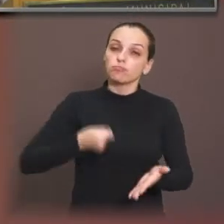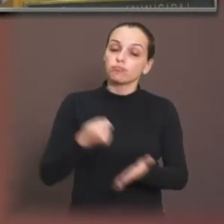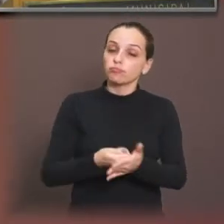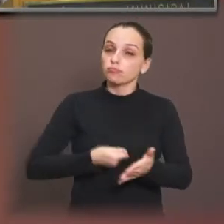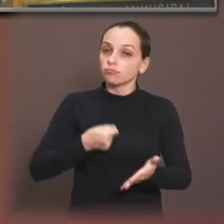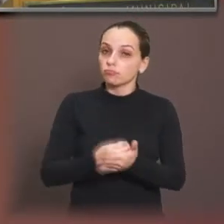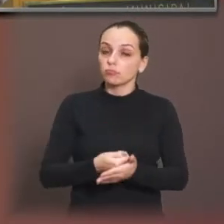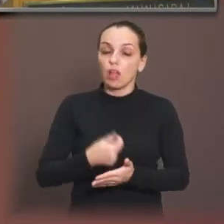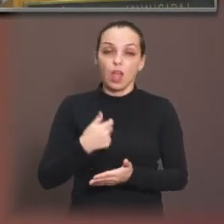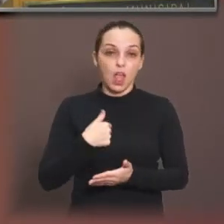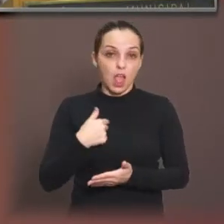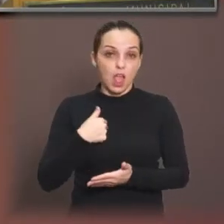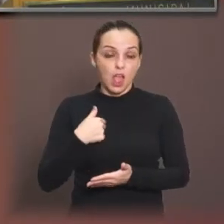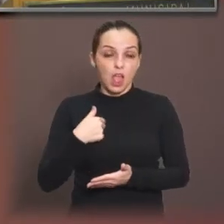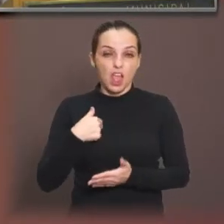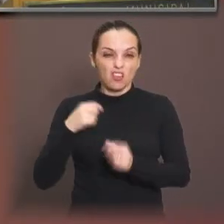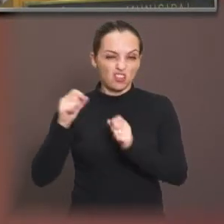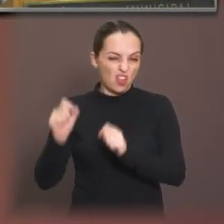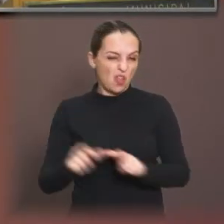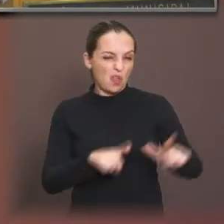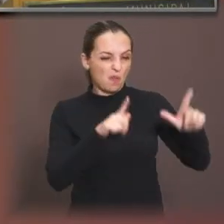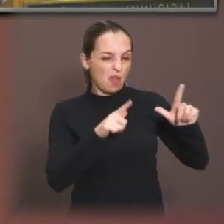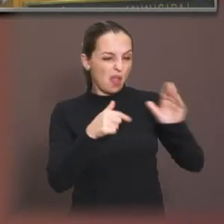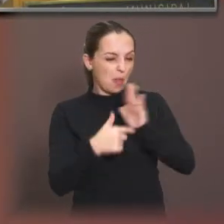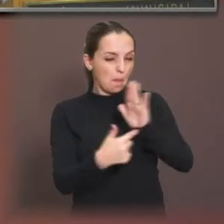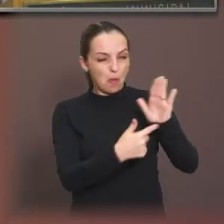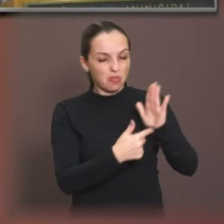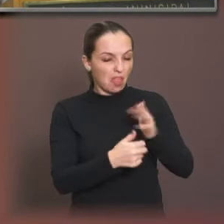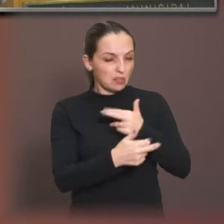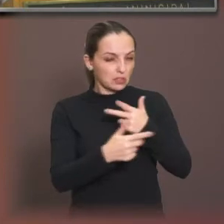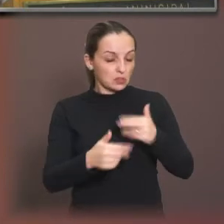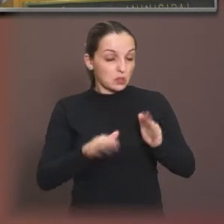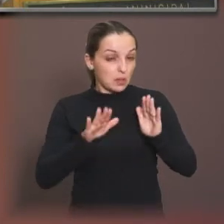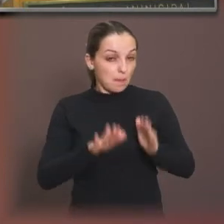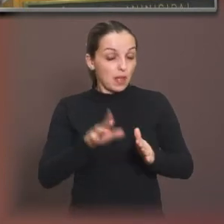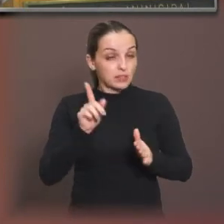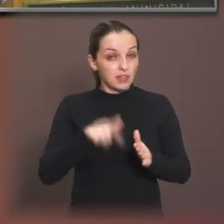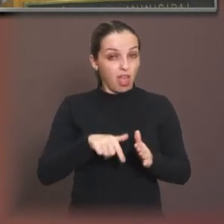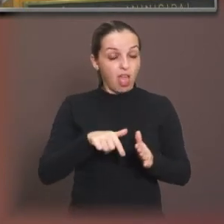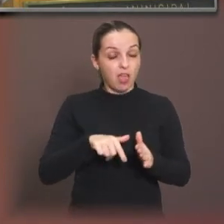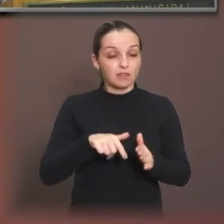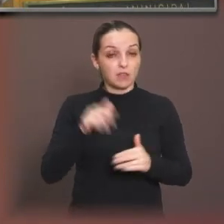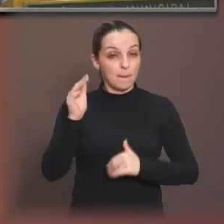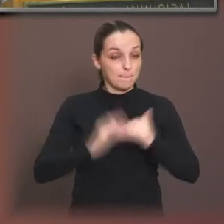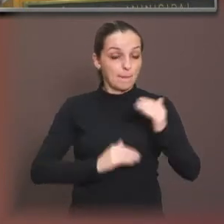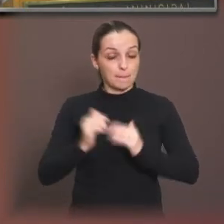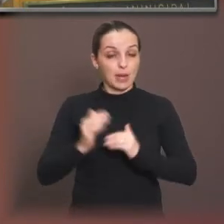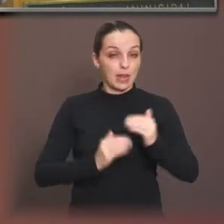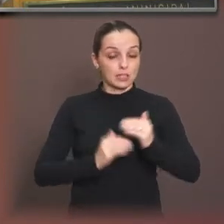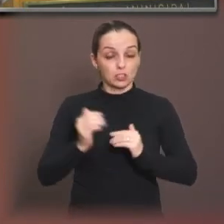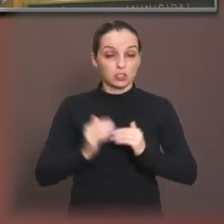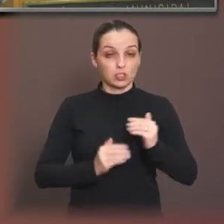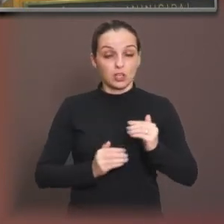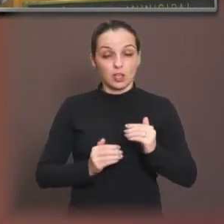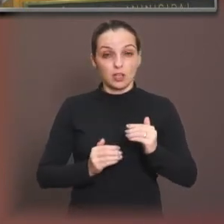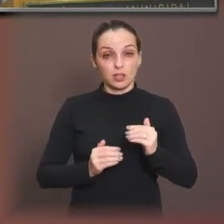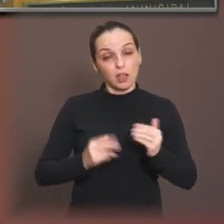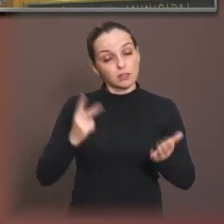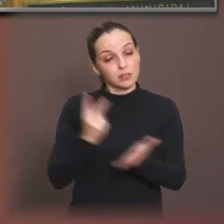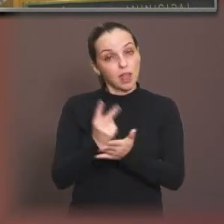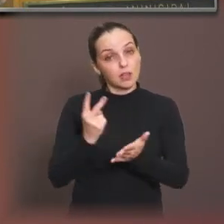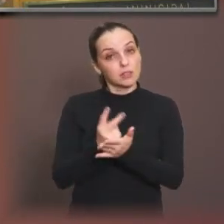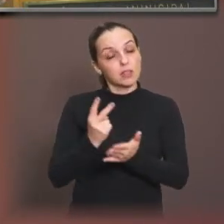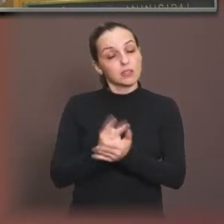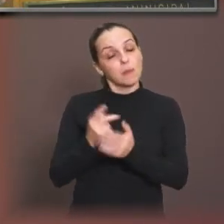Eu não tenho o hábito de ficar mostrando no pequeno expediente, mas é uma prática constante